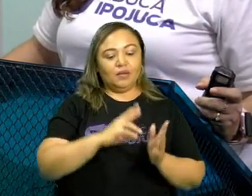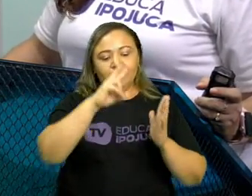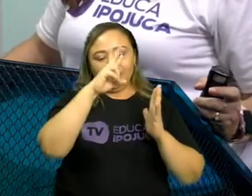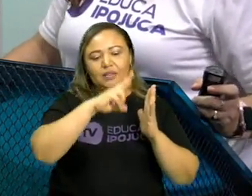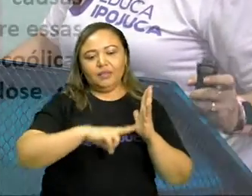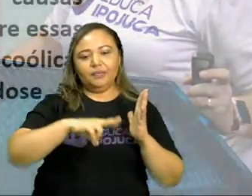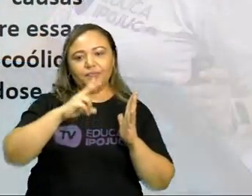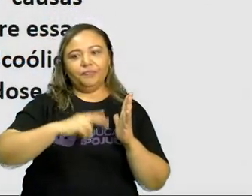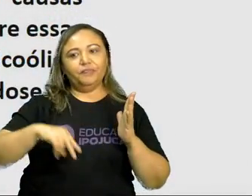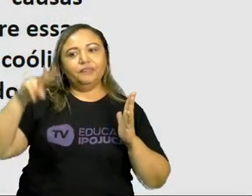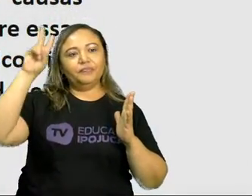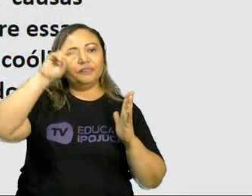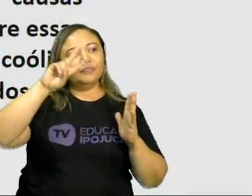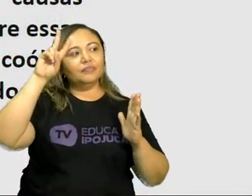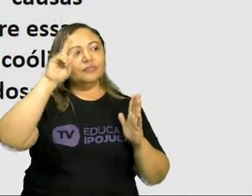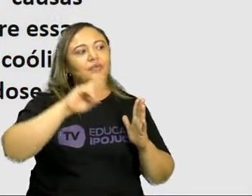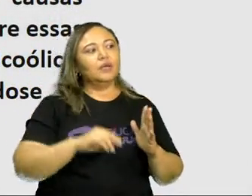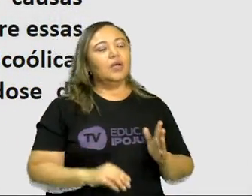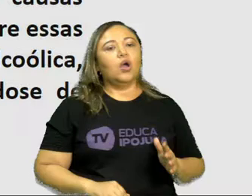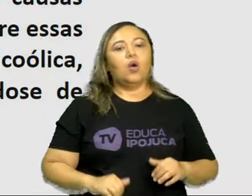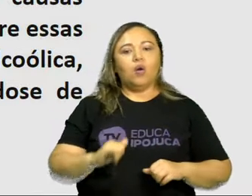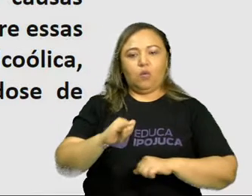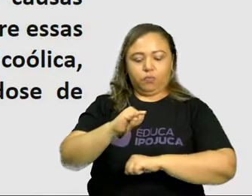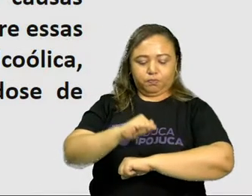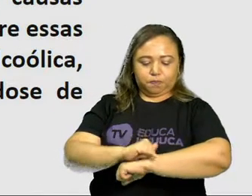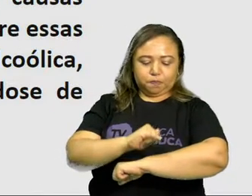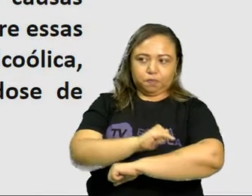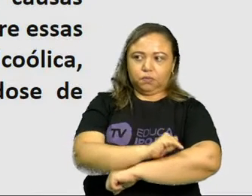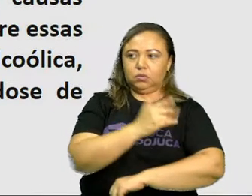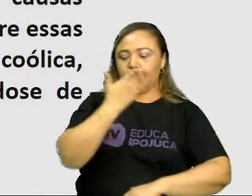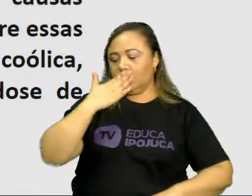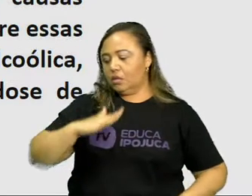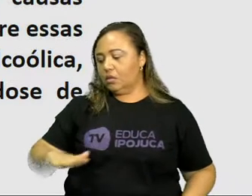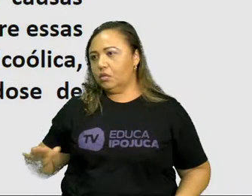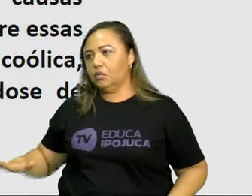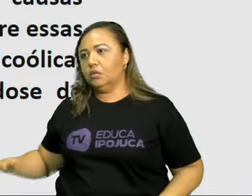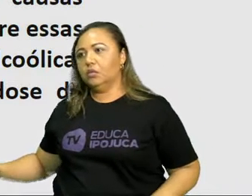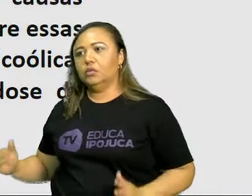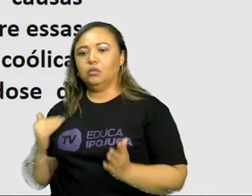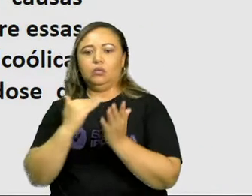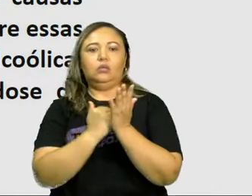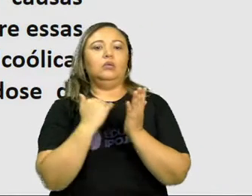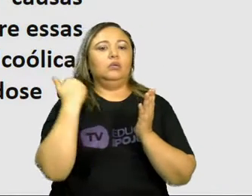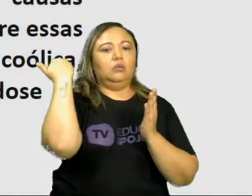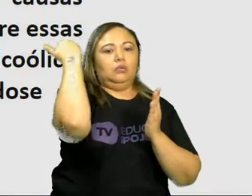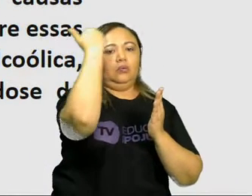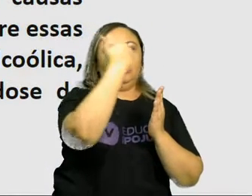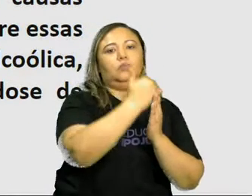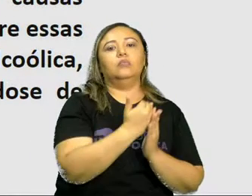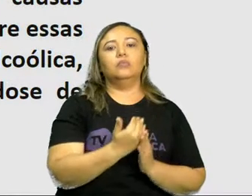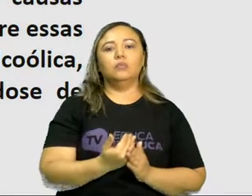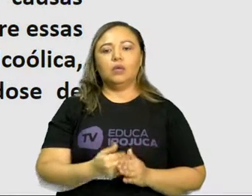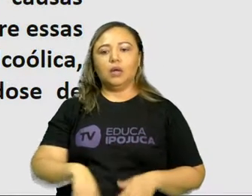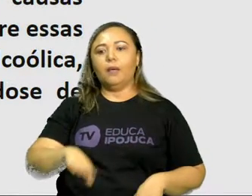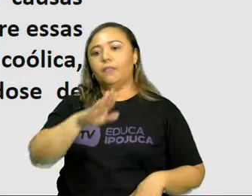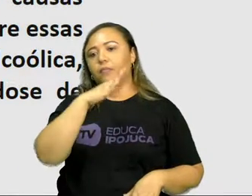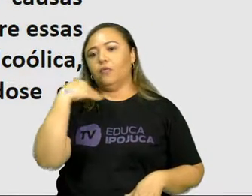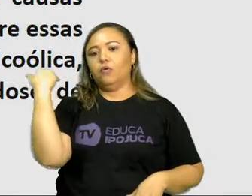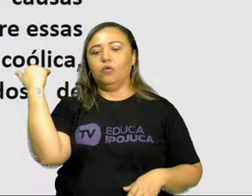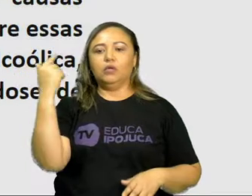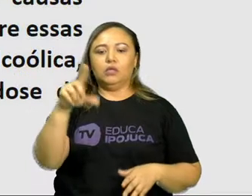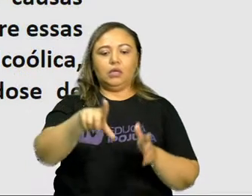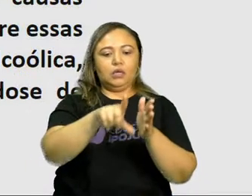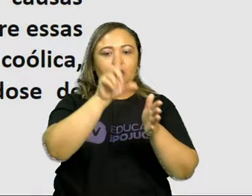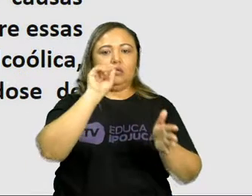o texto. Leiam comigo, tá bom? Obesidade infantil pode dobrar os riscos de morte antes dos 55 anos,